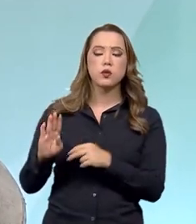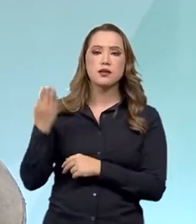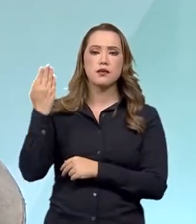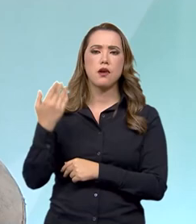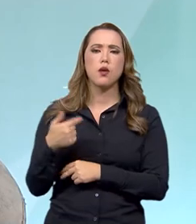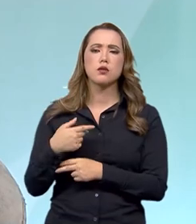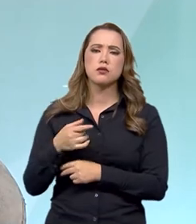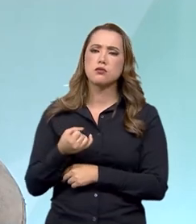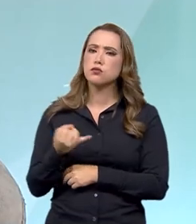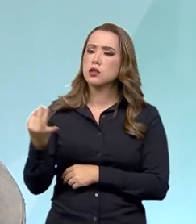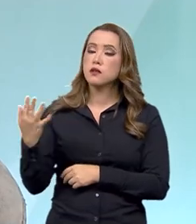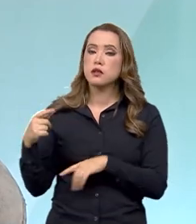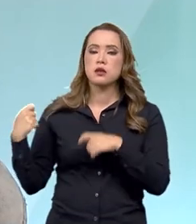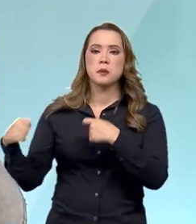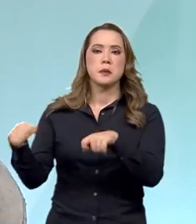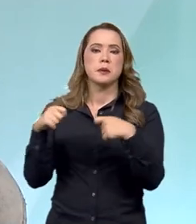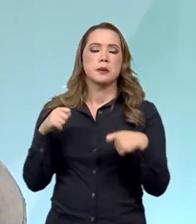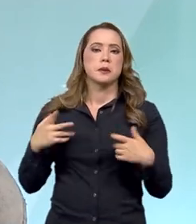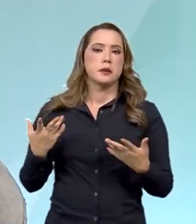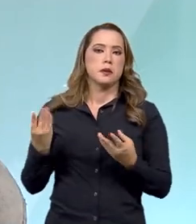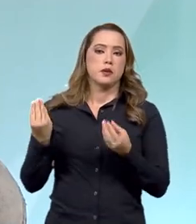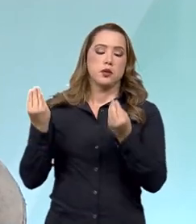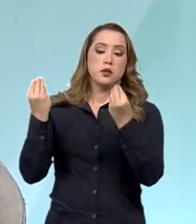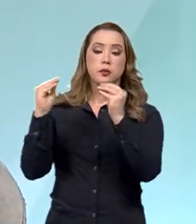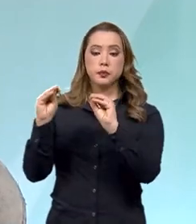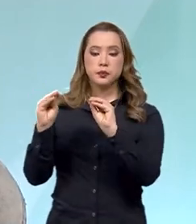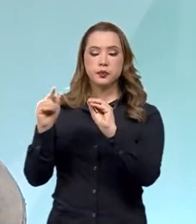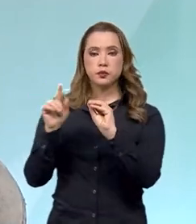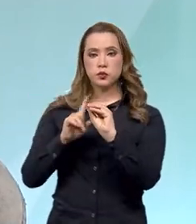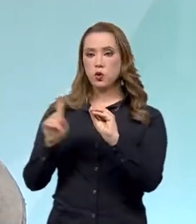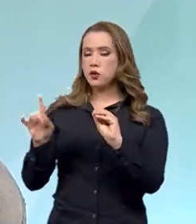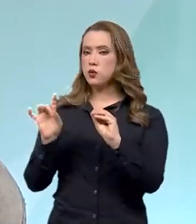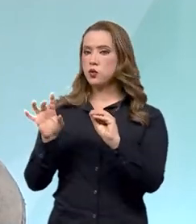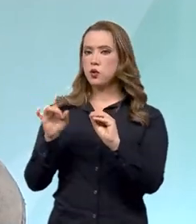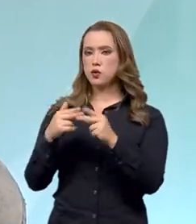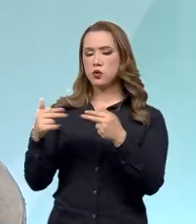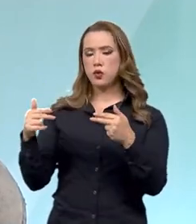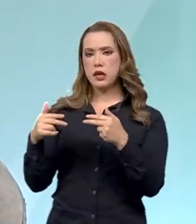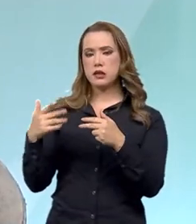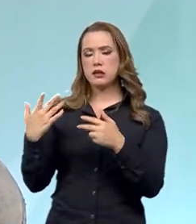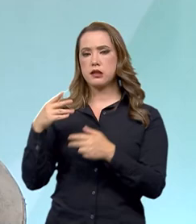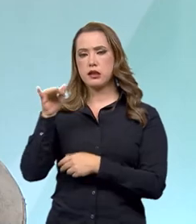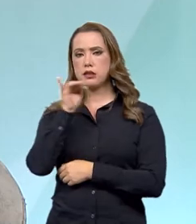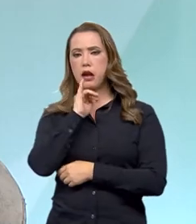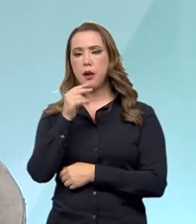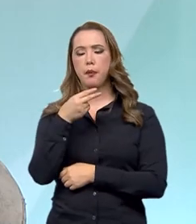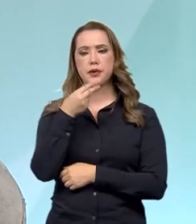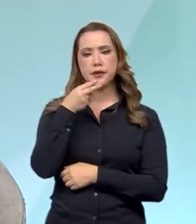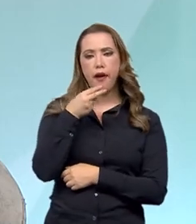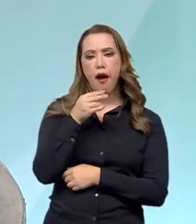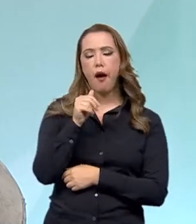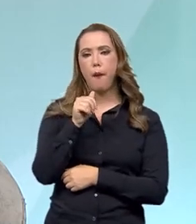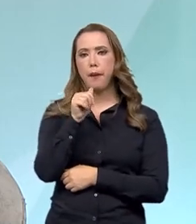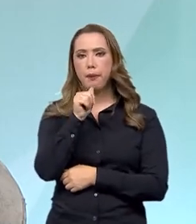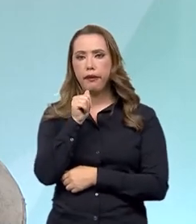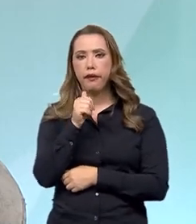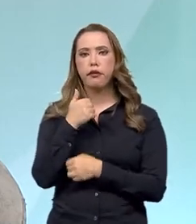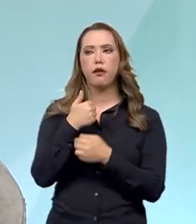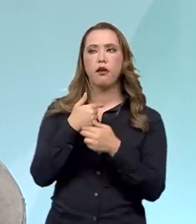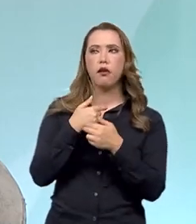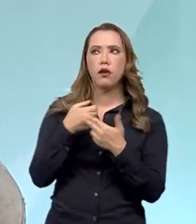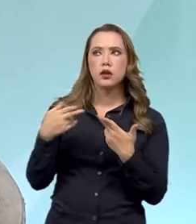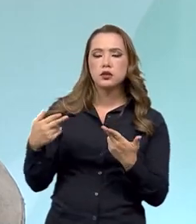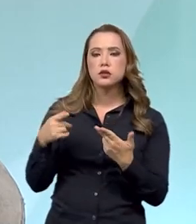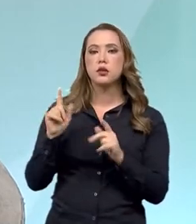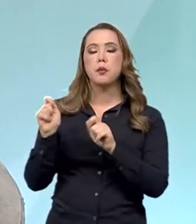Justifica. A gente faz uma análise e insere o produto. Então, não é só os produtos clássicos, como cigarro, bebida alcoólica. A gente